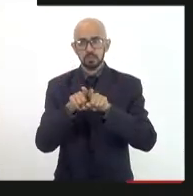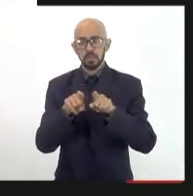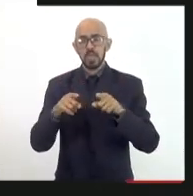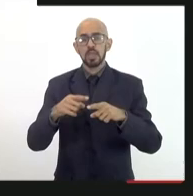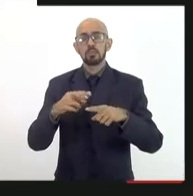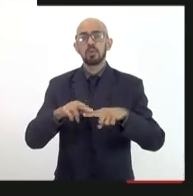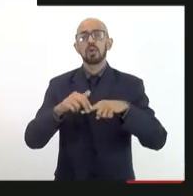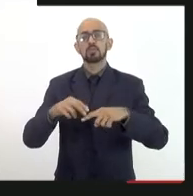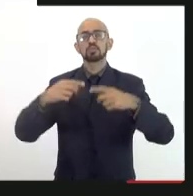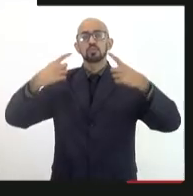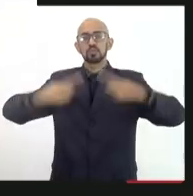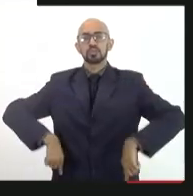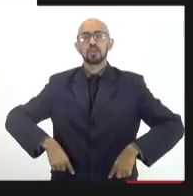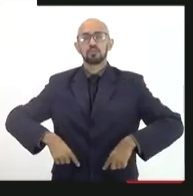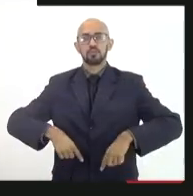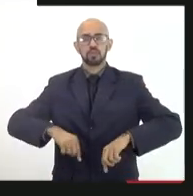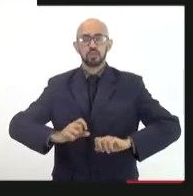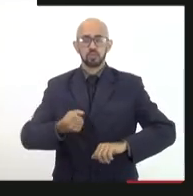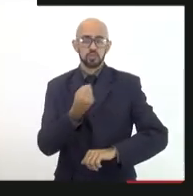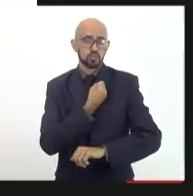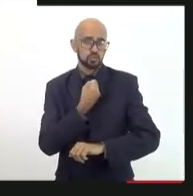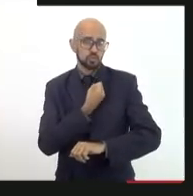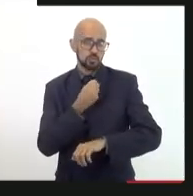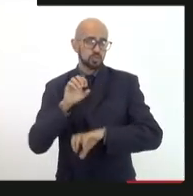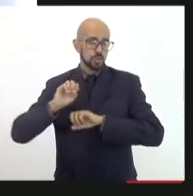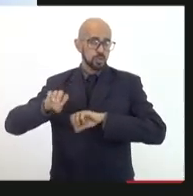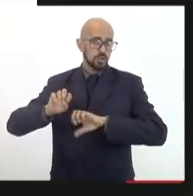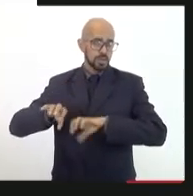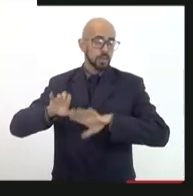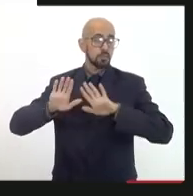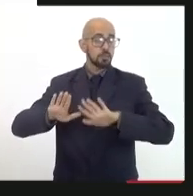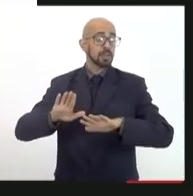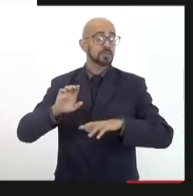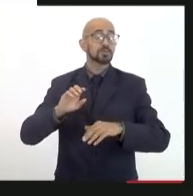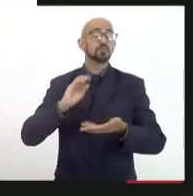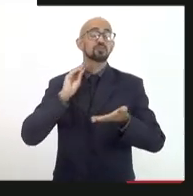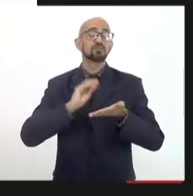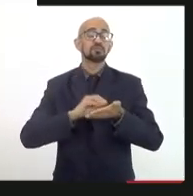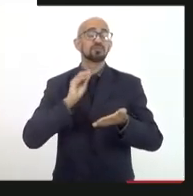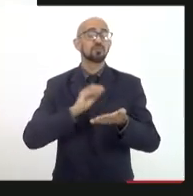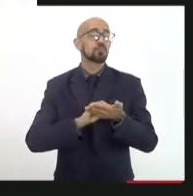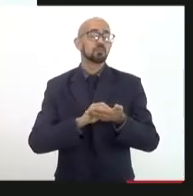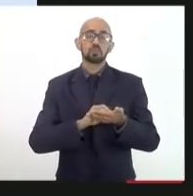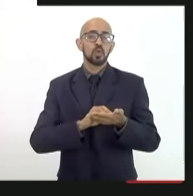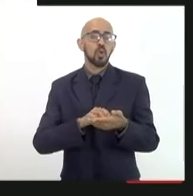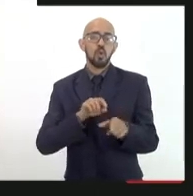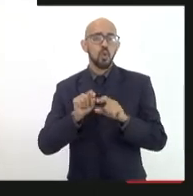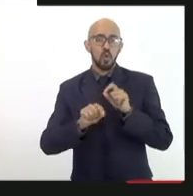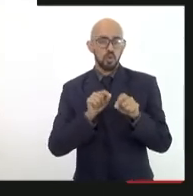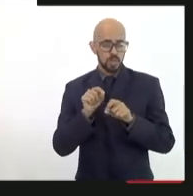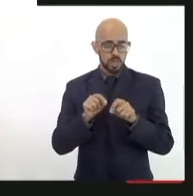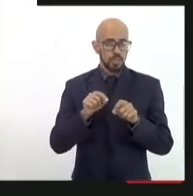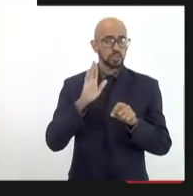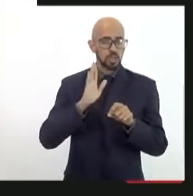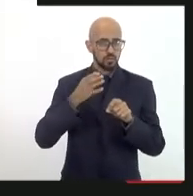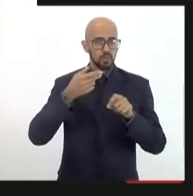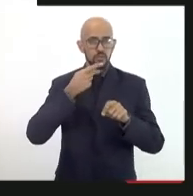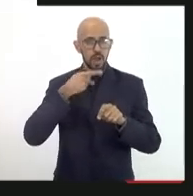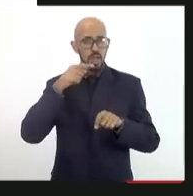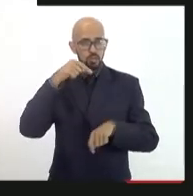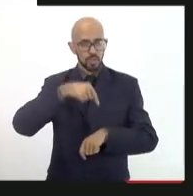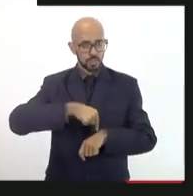dos indicadores da educação, mas a gente não coloca uma coisa que também foi dito aqui, os